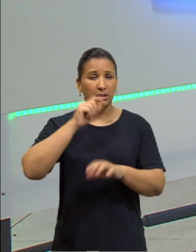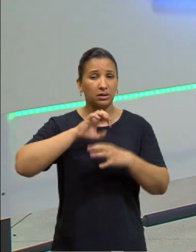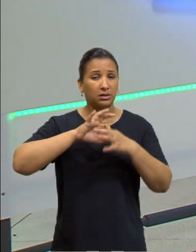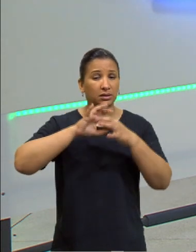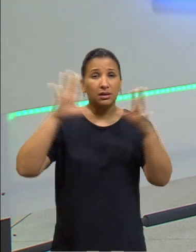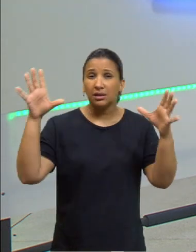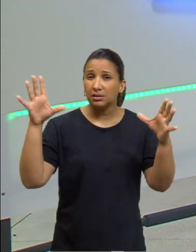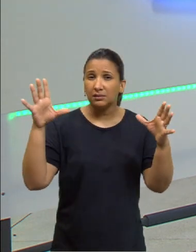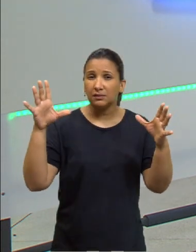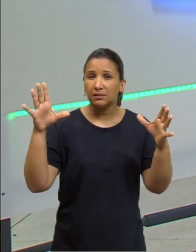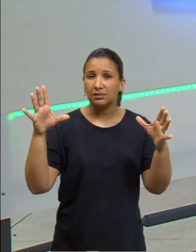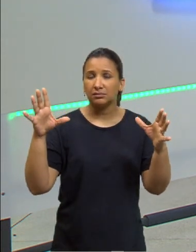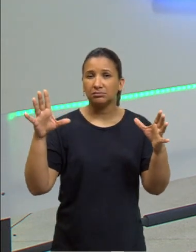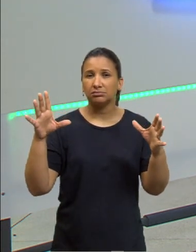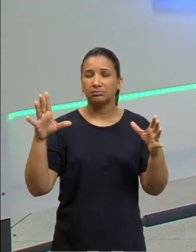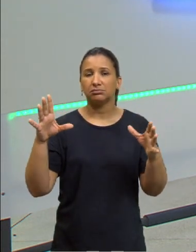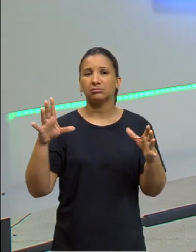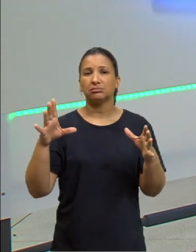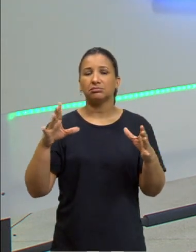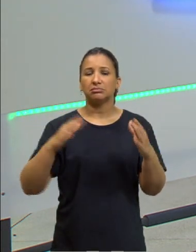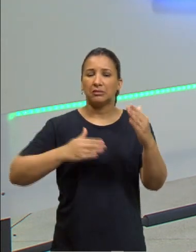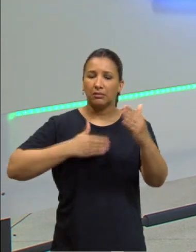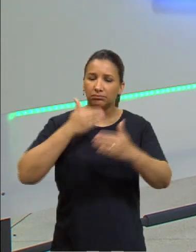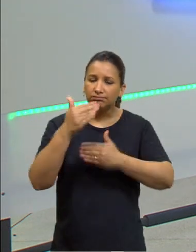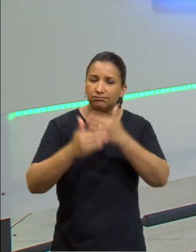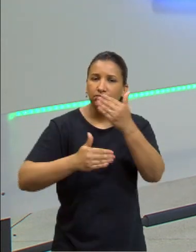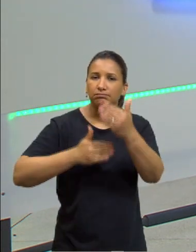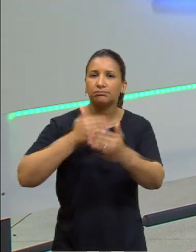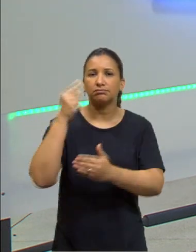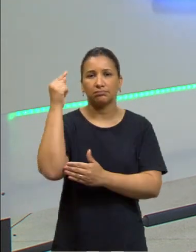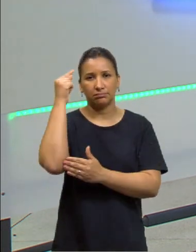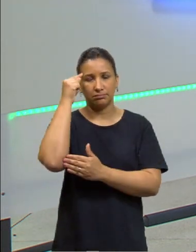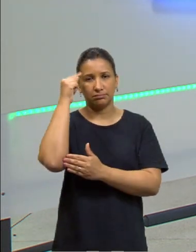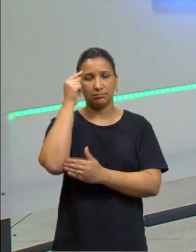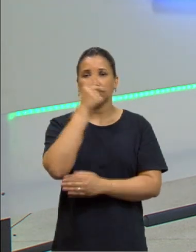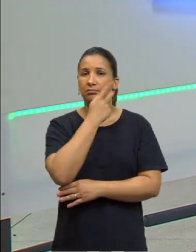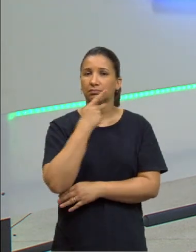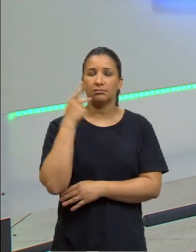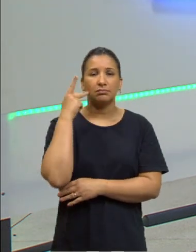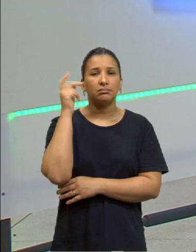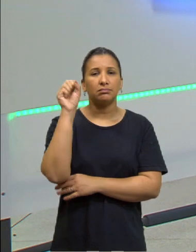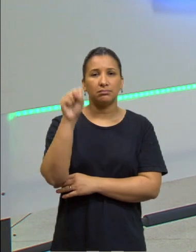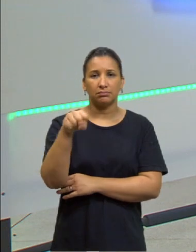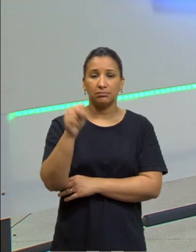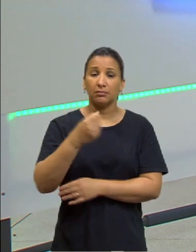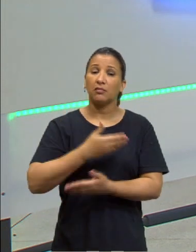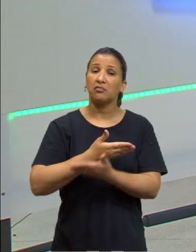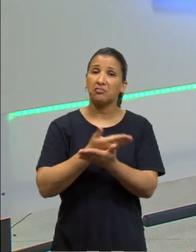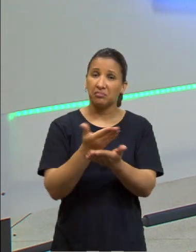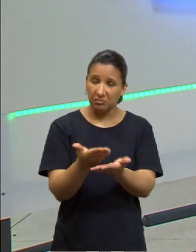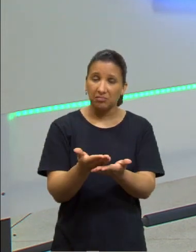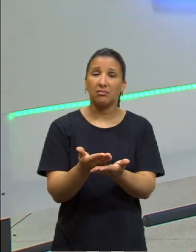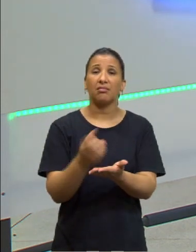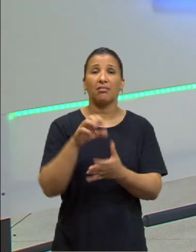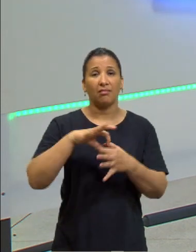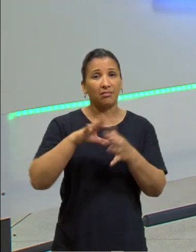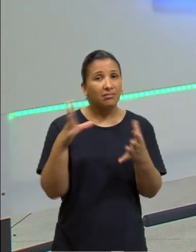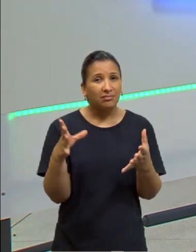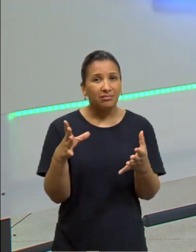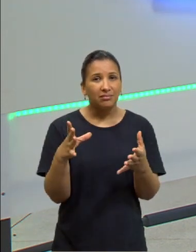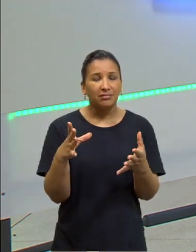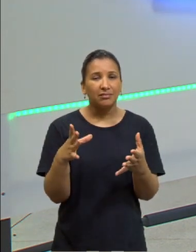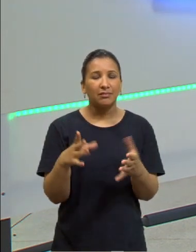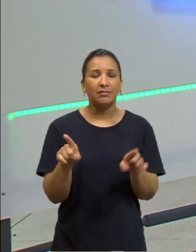livre dentro dessa construção de um pensamento segundo Kant. Sim, você é livre aí. Para